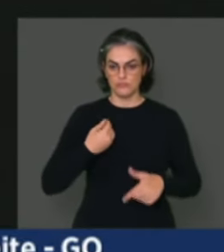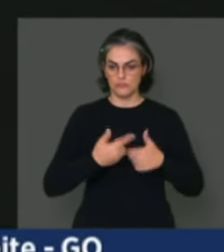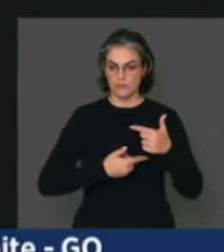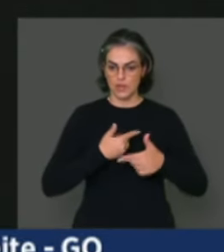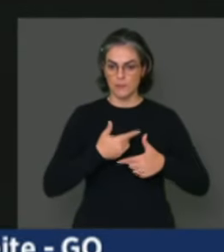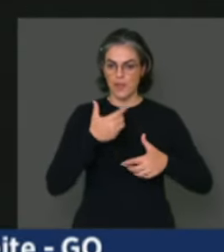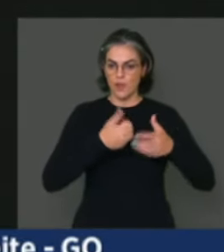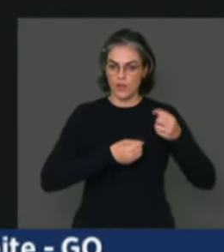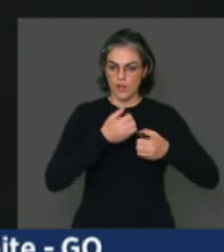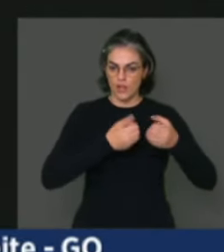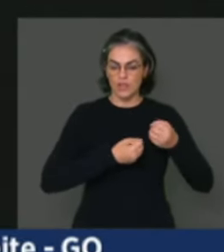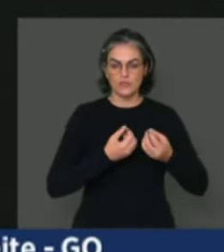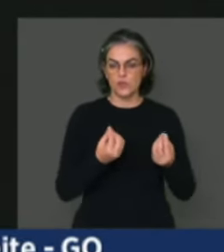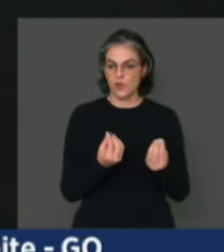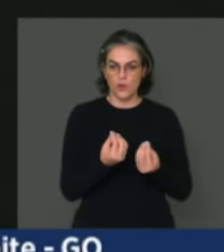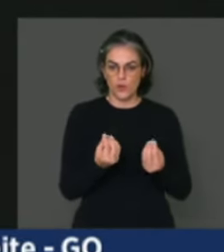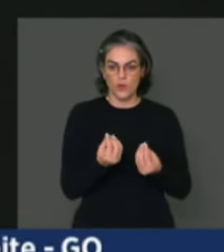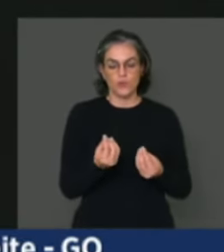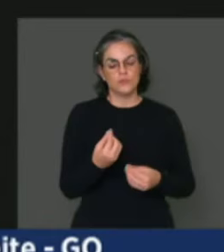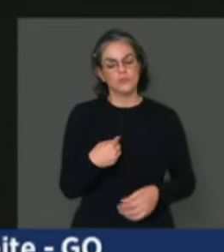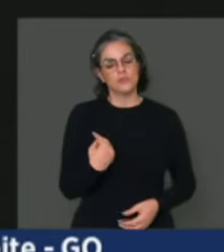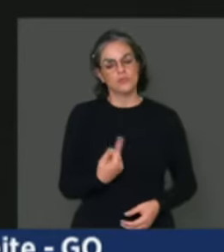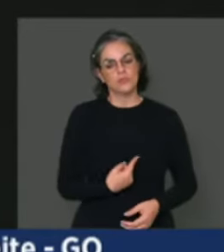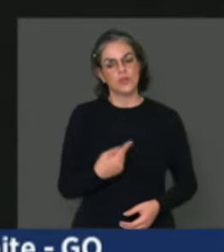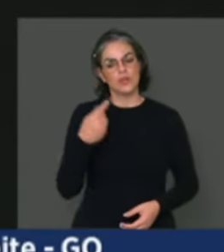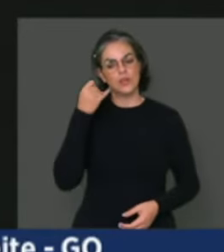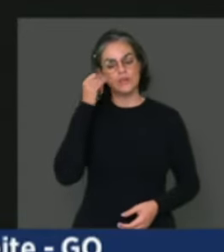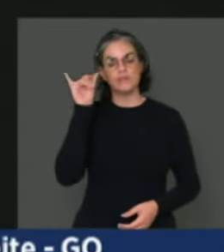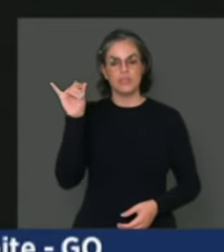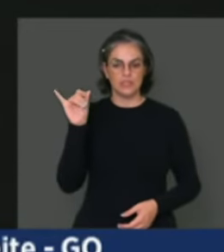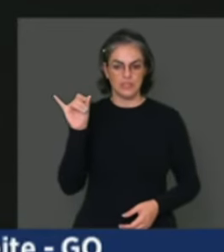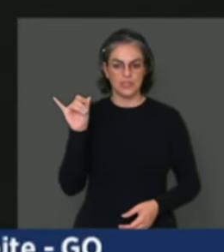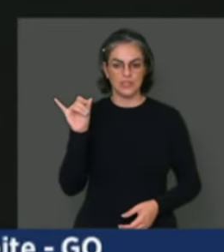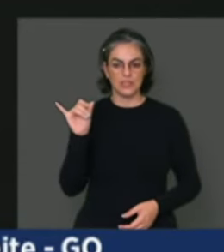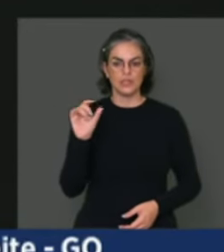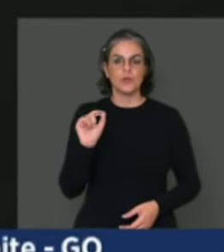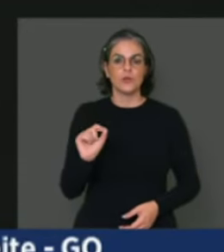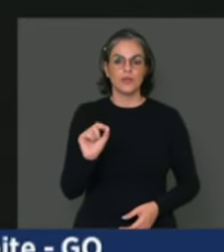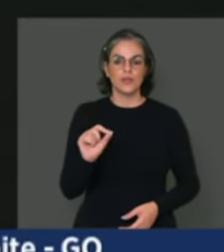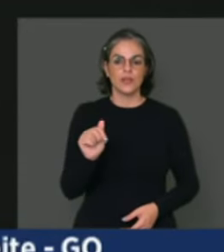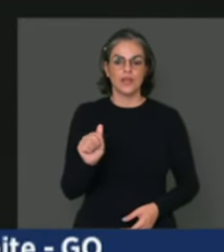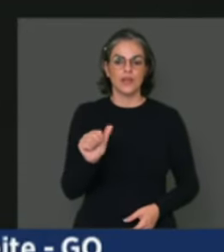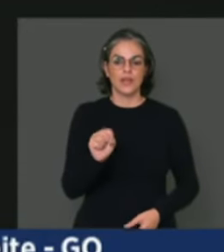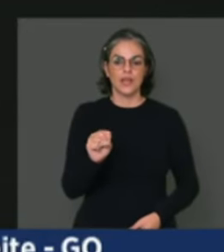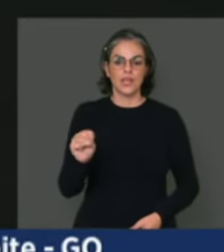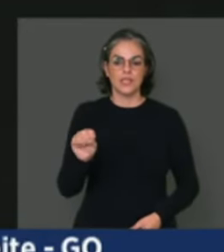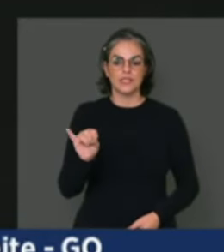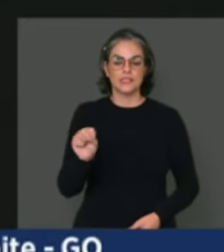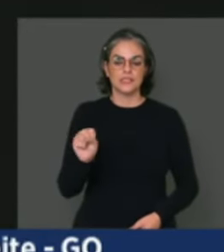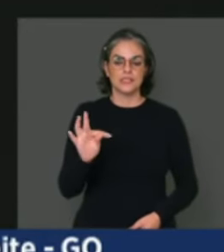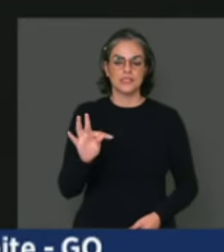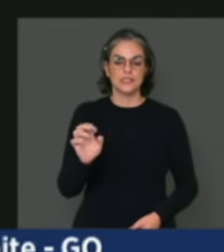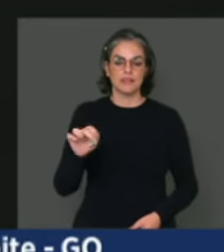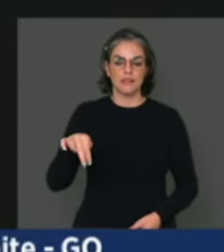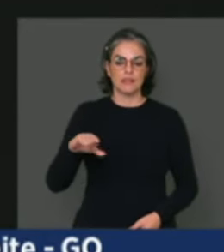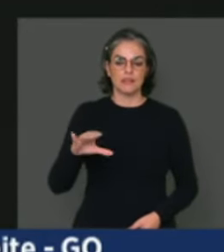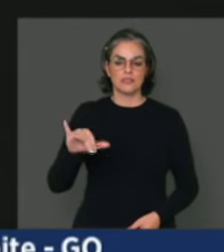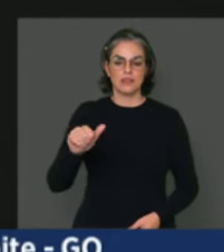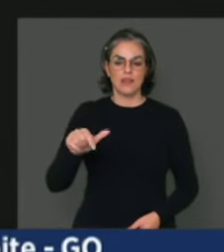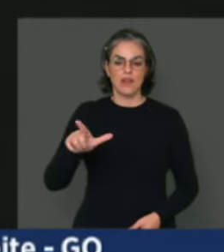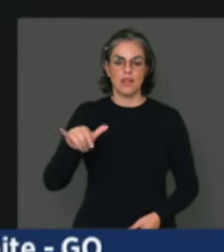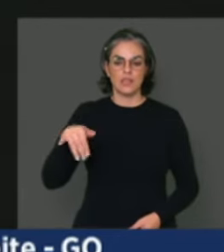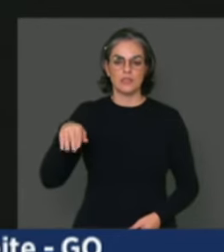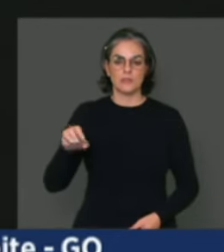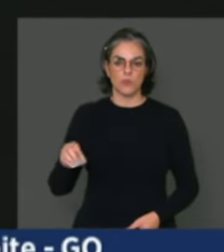evitamos o assistencialismo. Nós queremos condições de